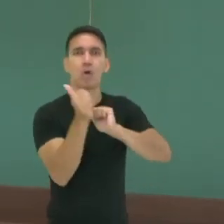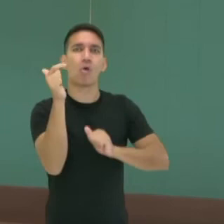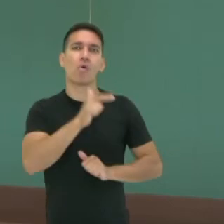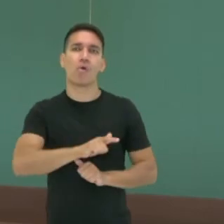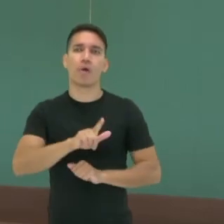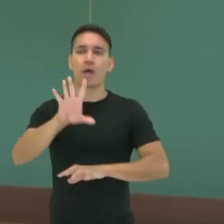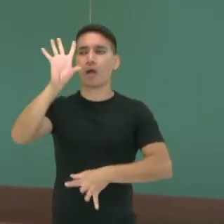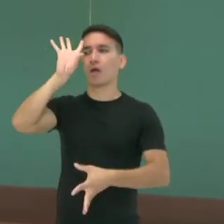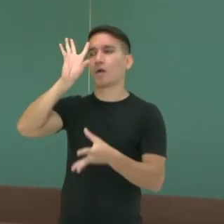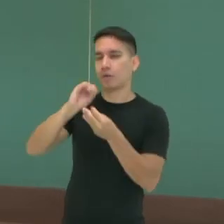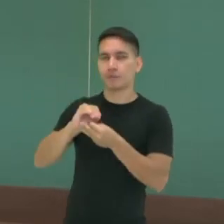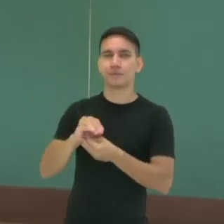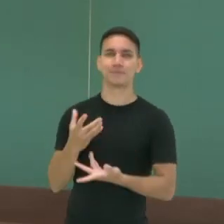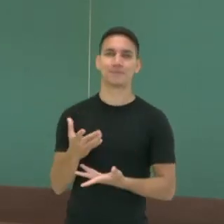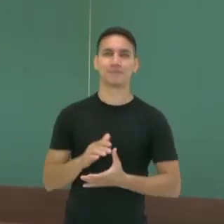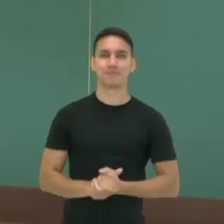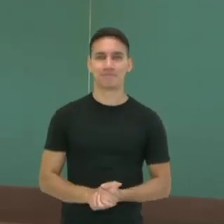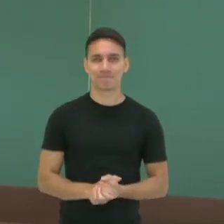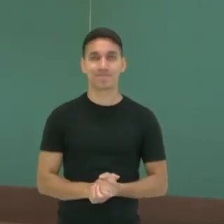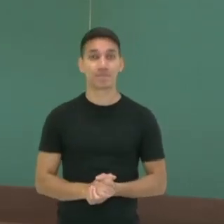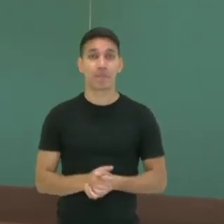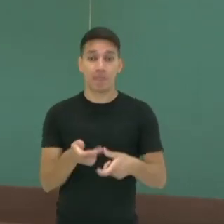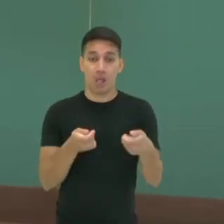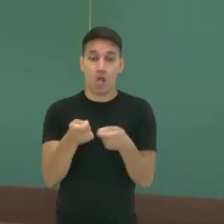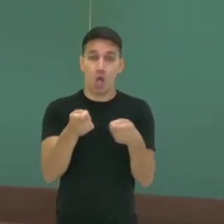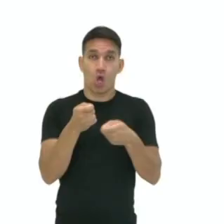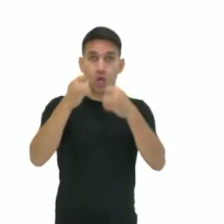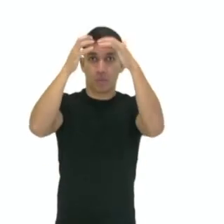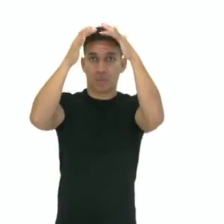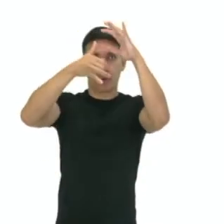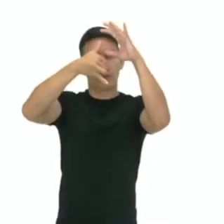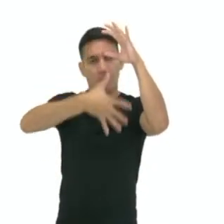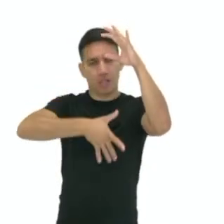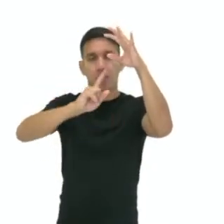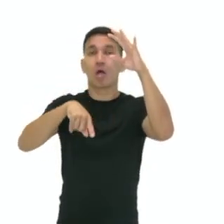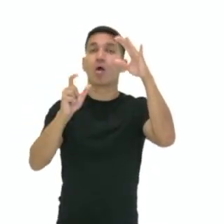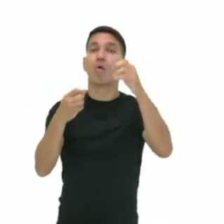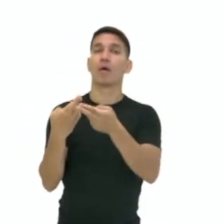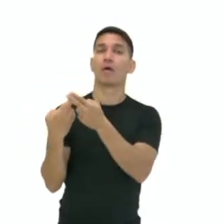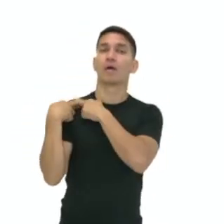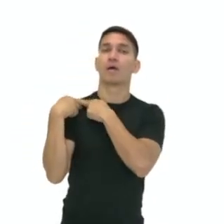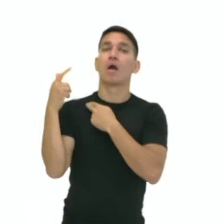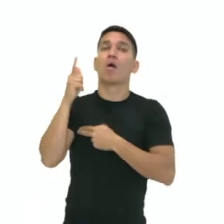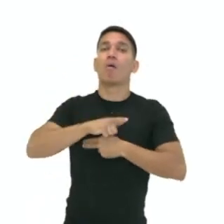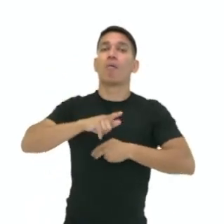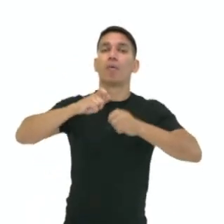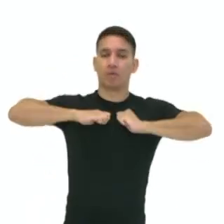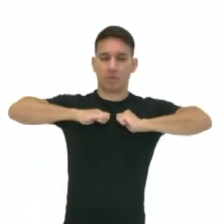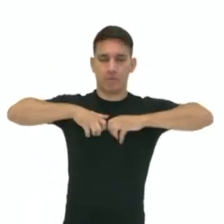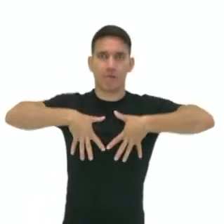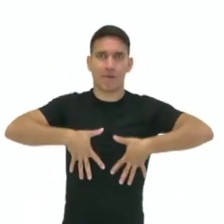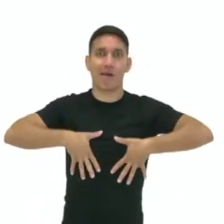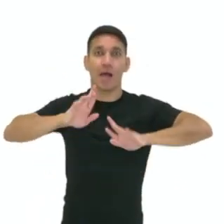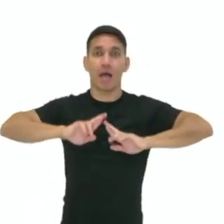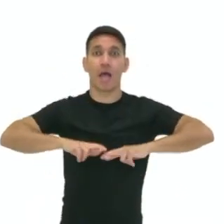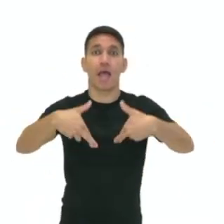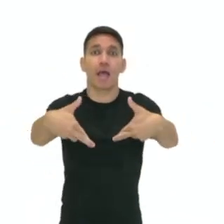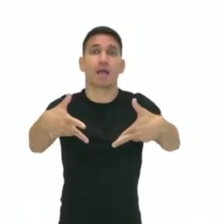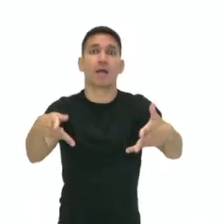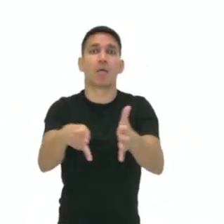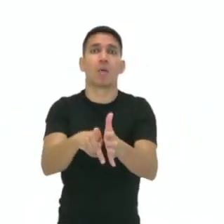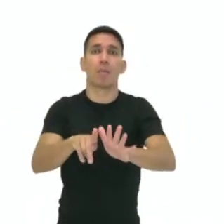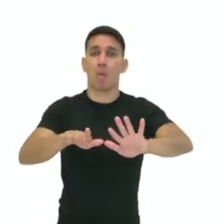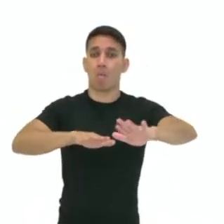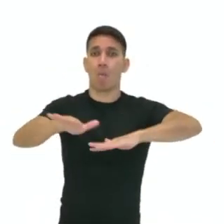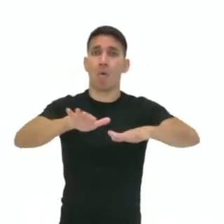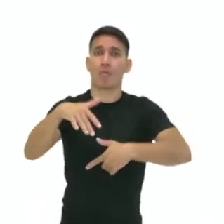compreender a minha voz. A coordenação nervosa, então, é responsável pela geração de uma resposta, como o ato de movimentar o